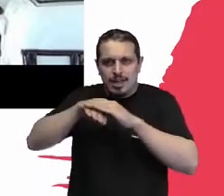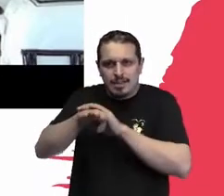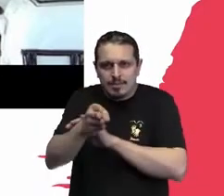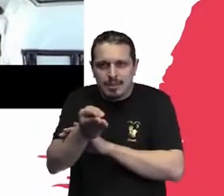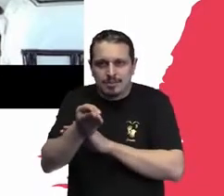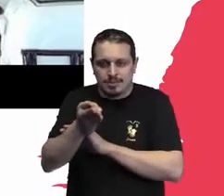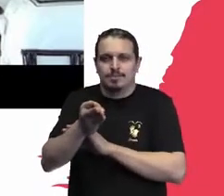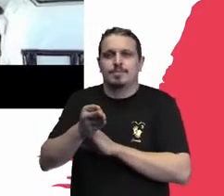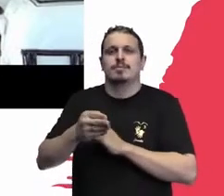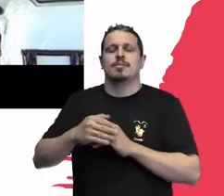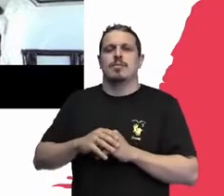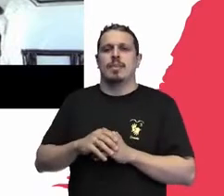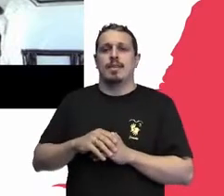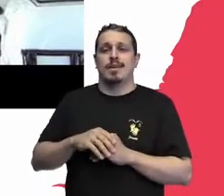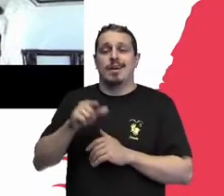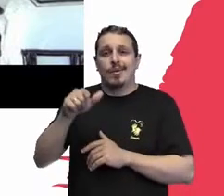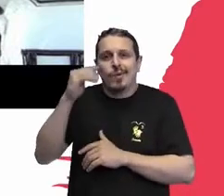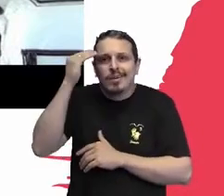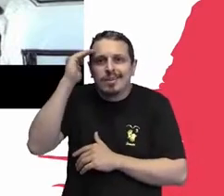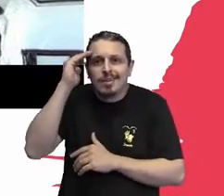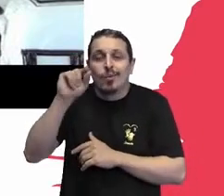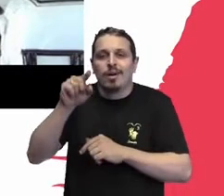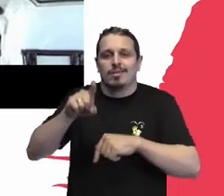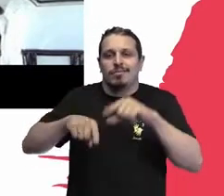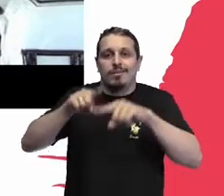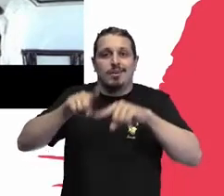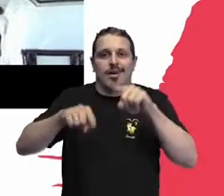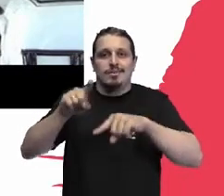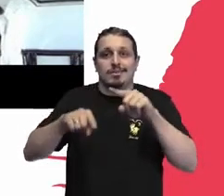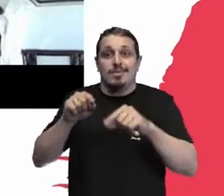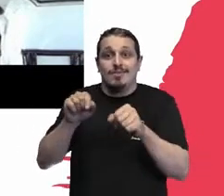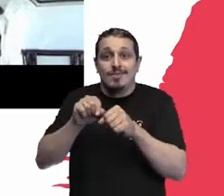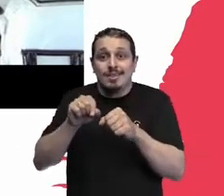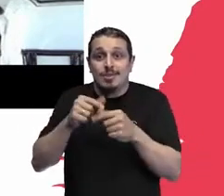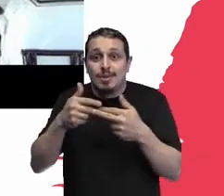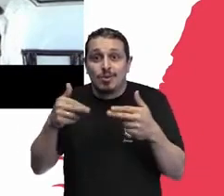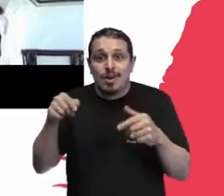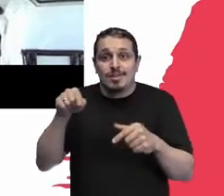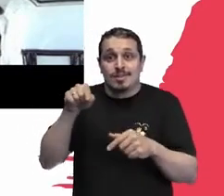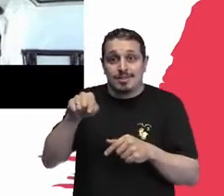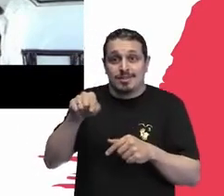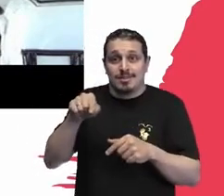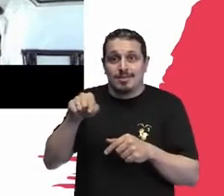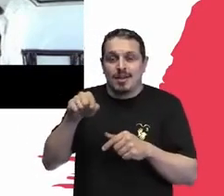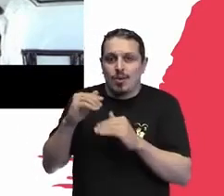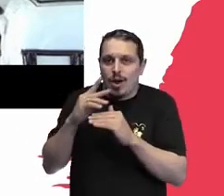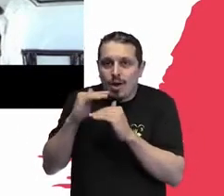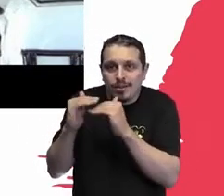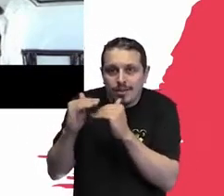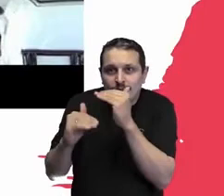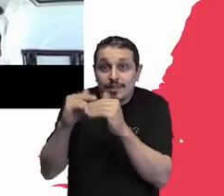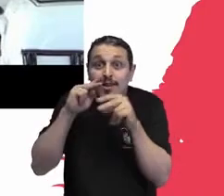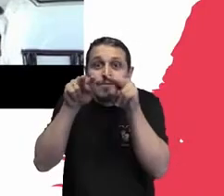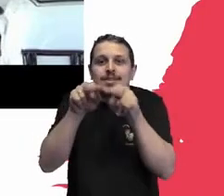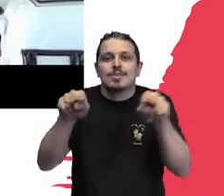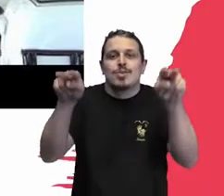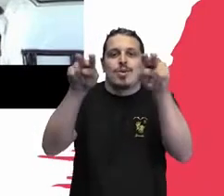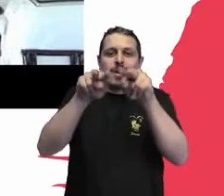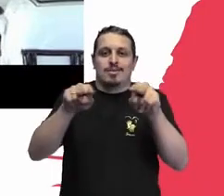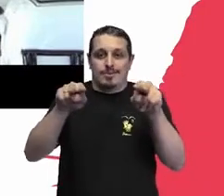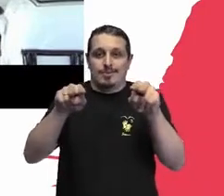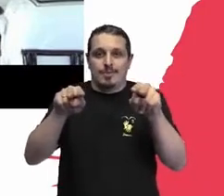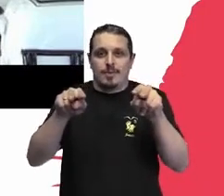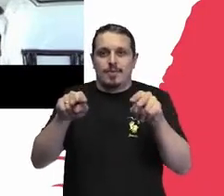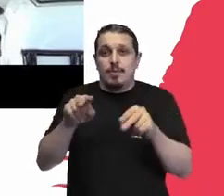tarefas. Então, ao longo do tempo, o processo, a visão mesmo, do modelo